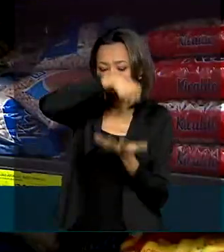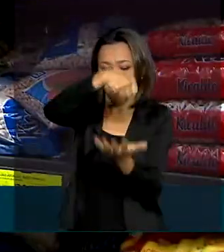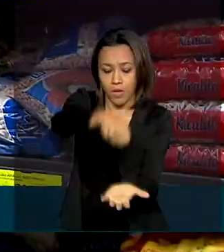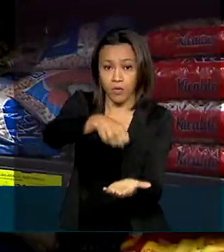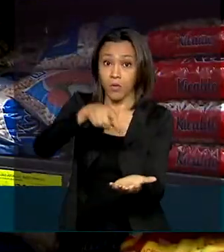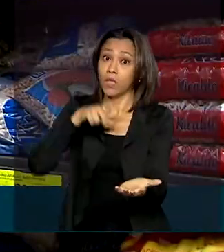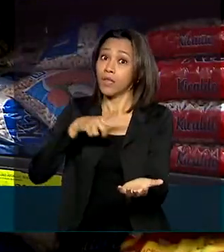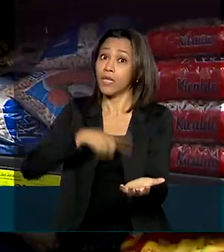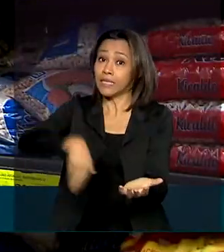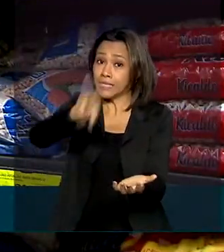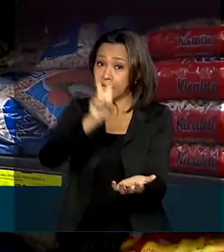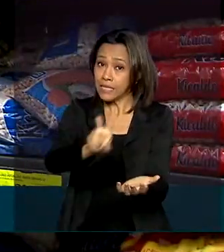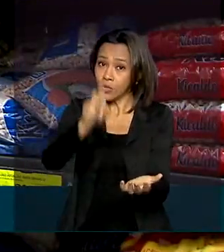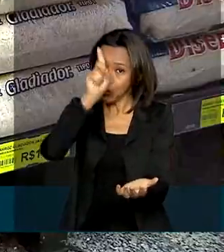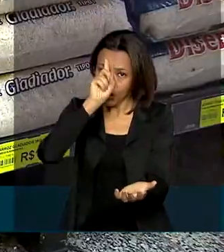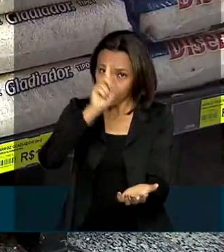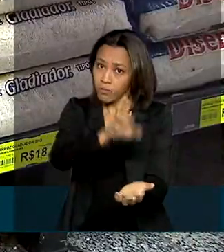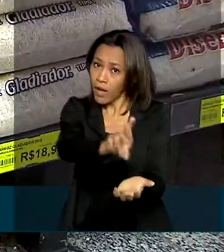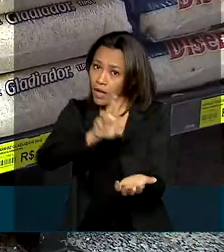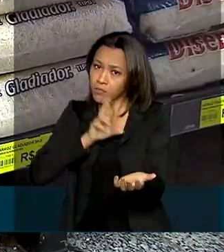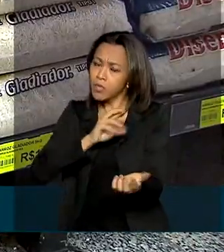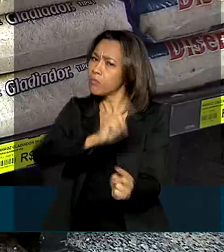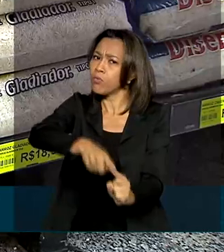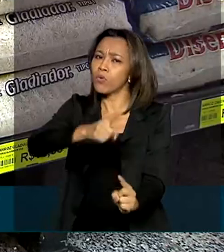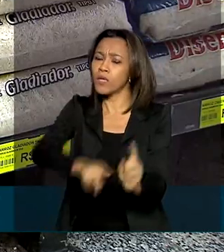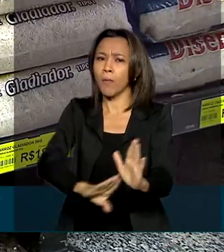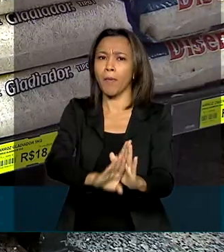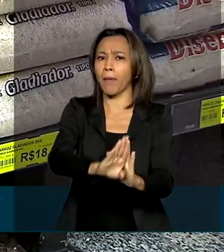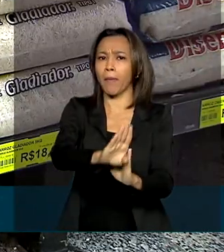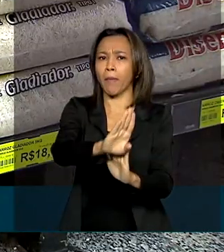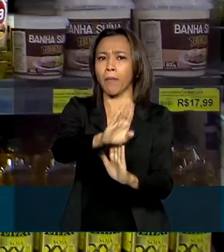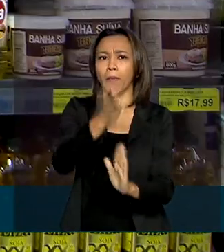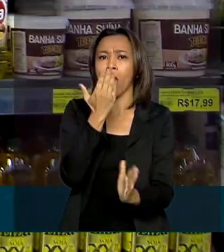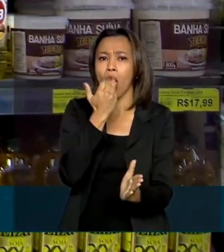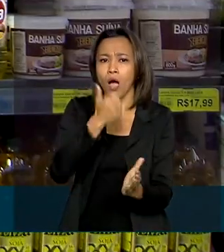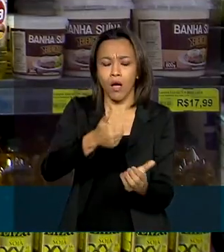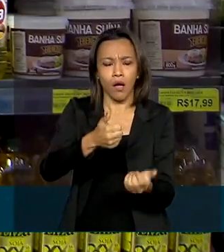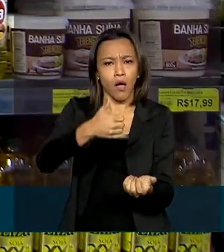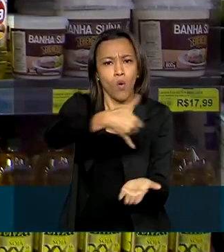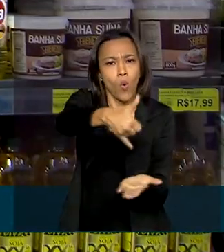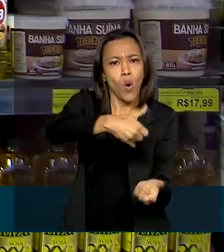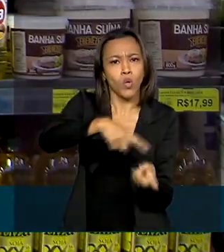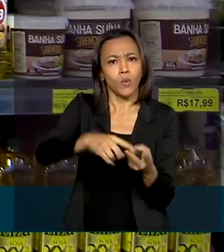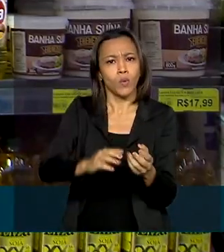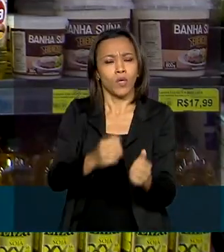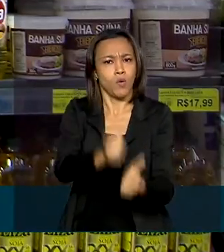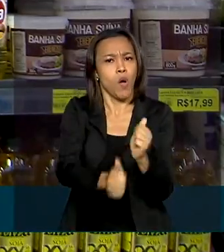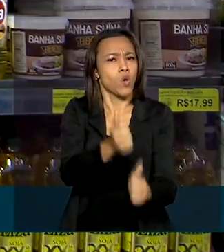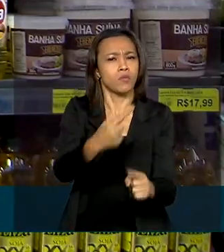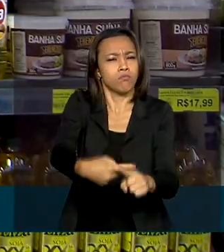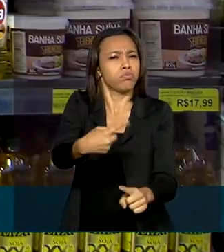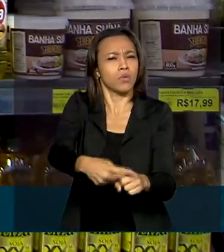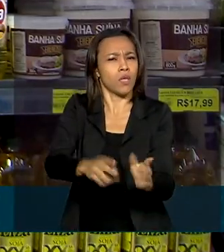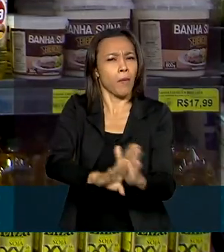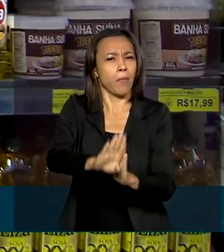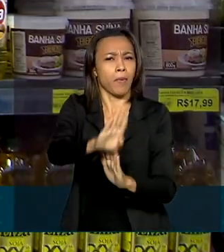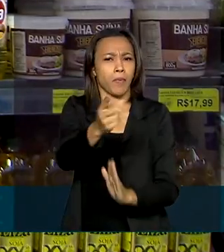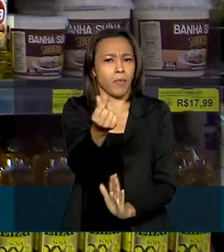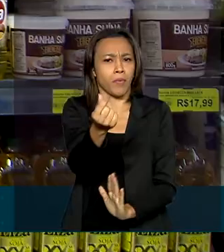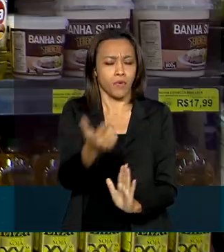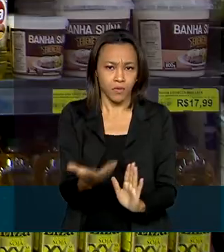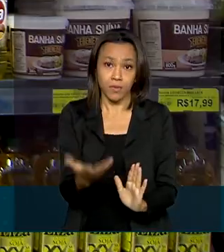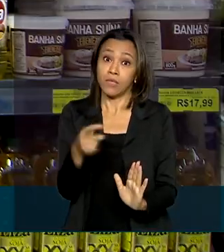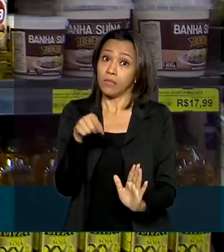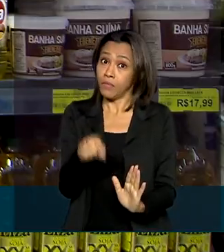Eles têm cinco dias para explicar a alta dos preços de produtos, como arroz e óleo de cozinha. Em caso de indícios de